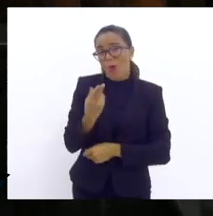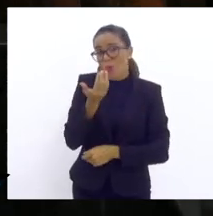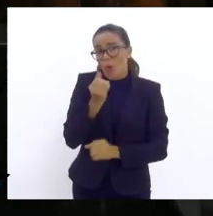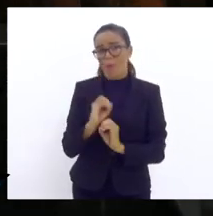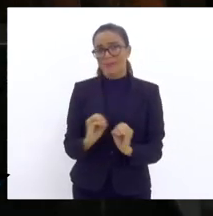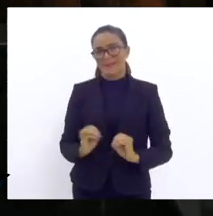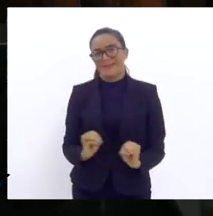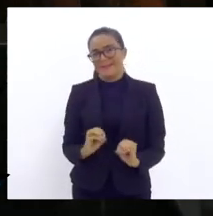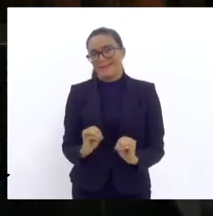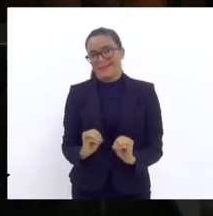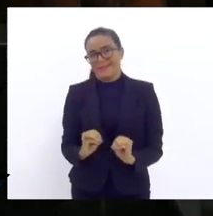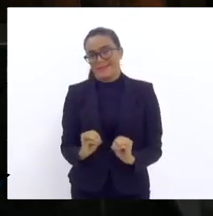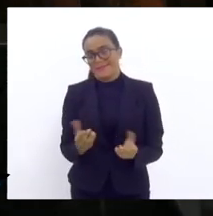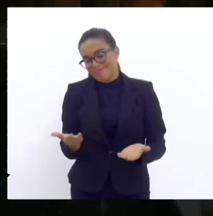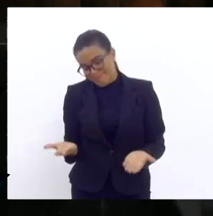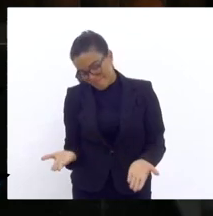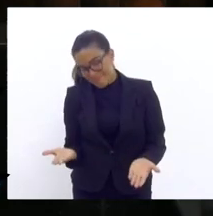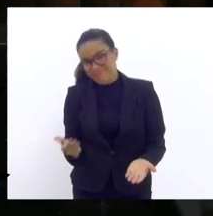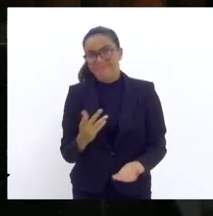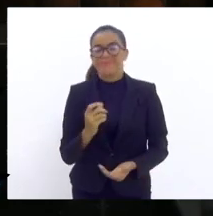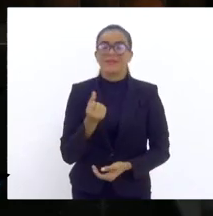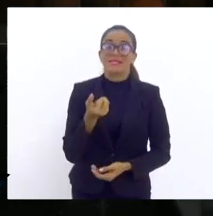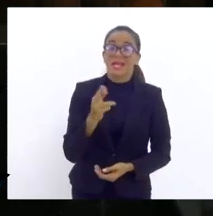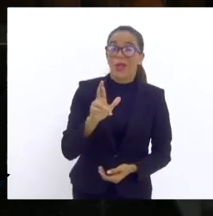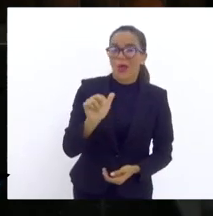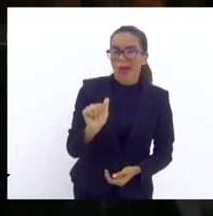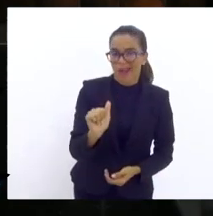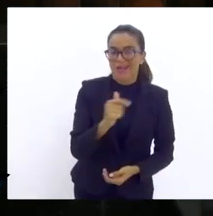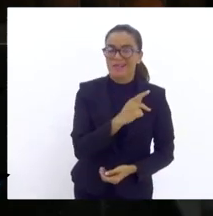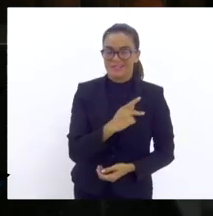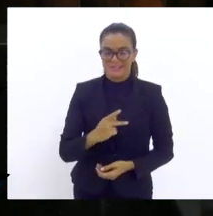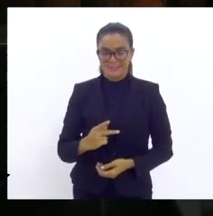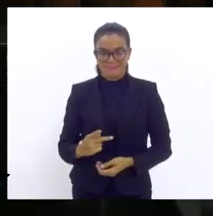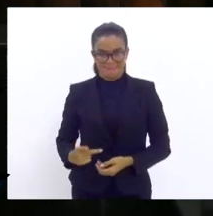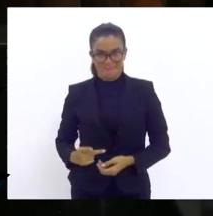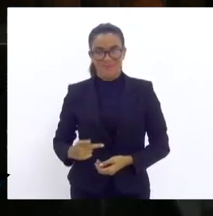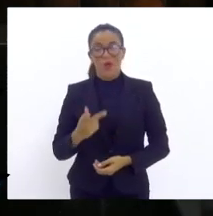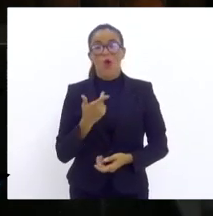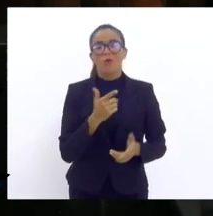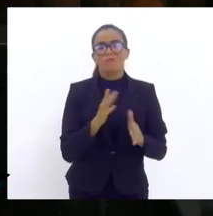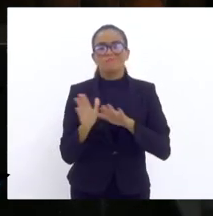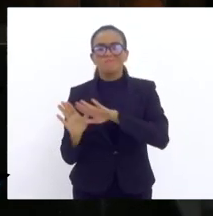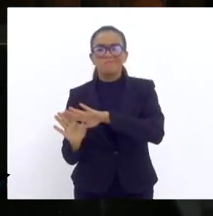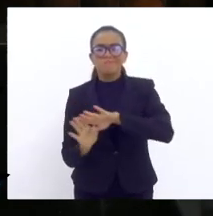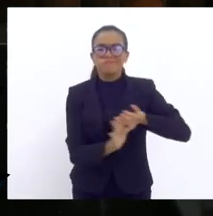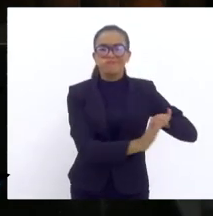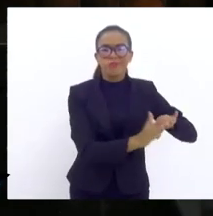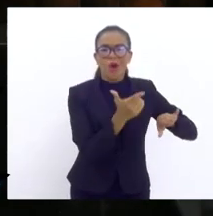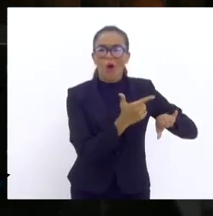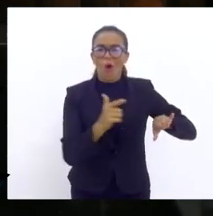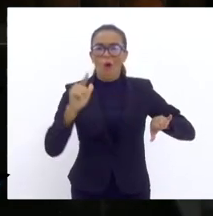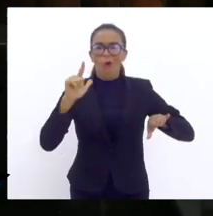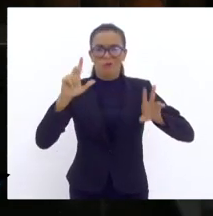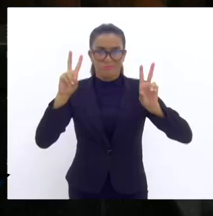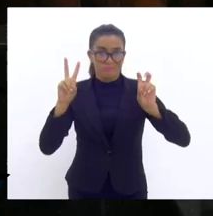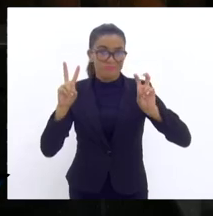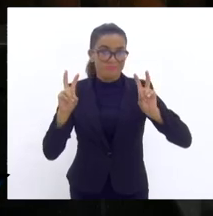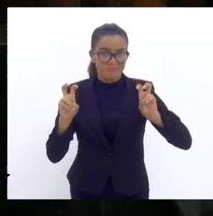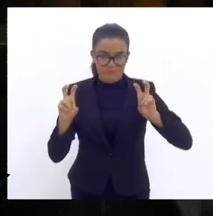Dito isso, senhora presidente, eu queria falar aqui de um outro tema que eu também julgo muito importante.